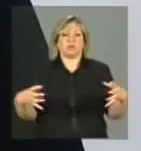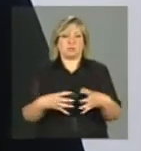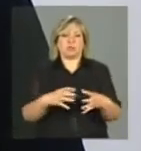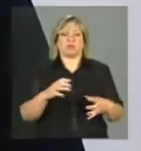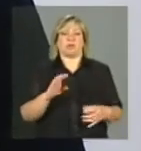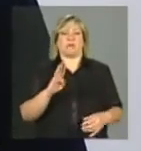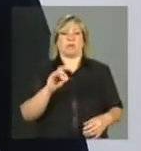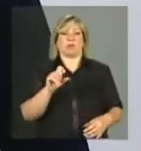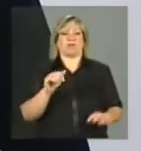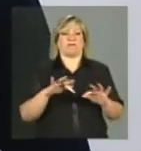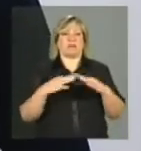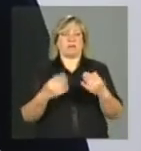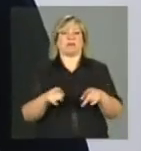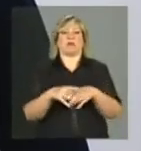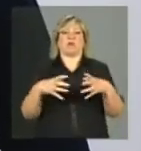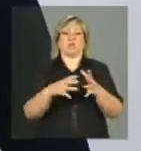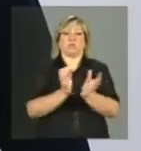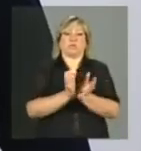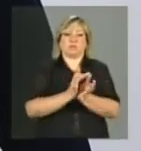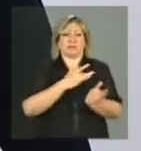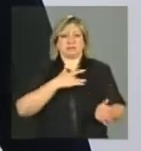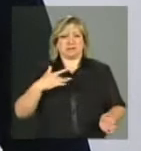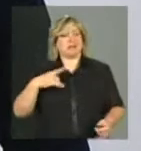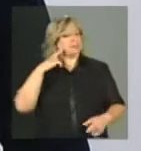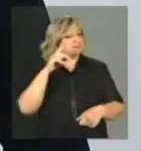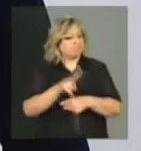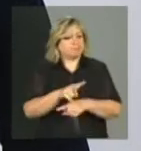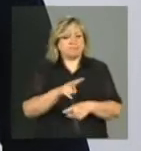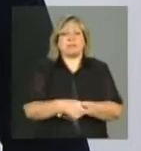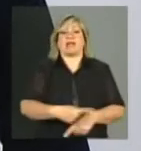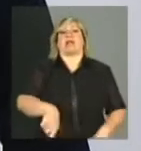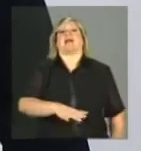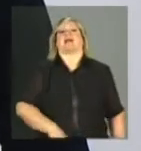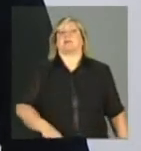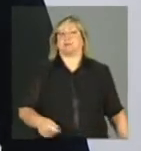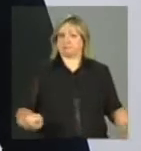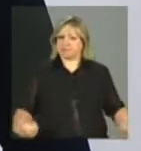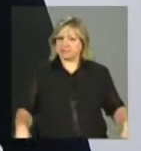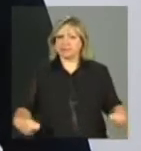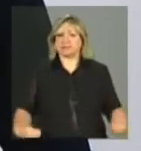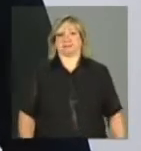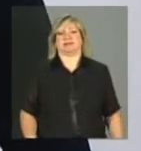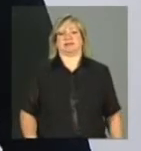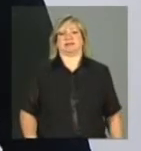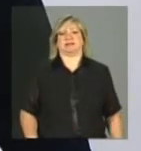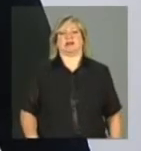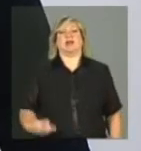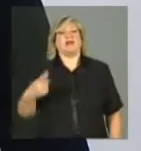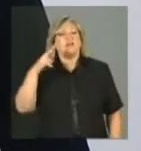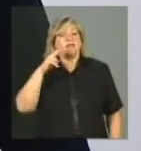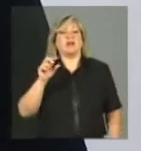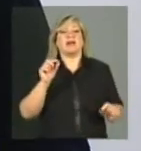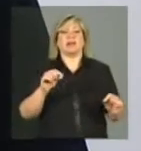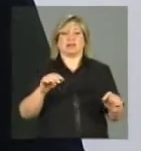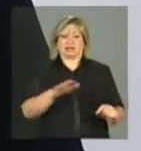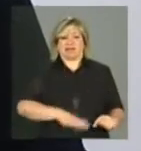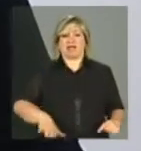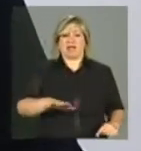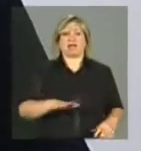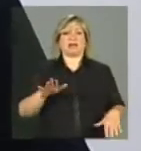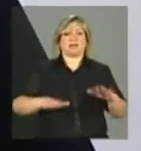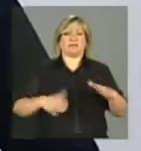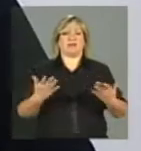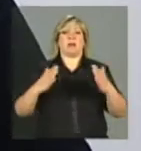de saúde, é essencial no acompanhamento dessas crianças. Nós estamos tratando de crianças que não estão morando ali na nossa